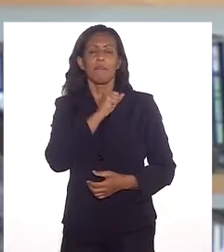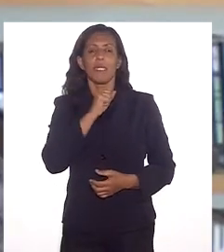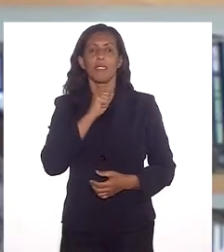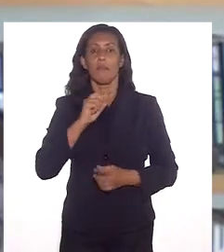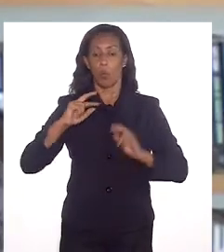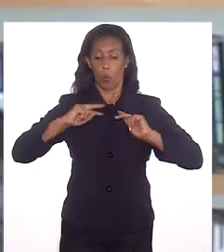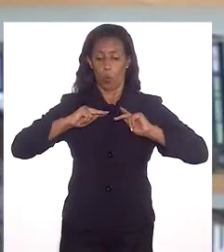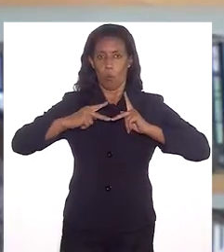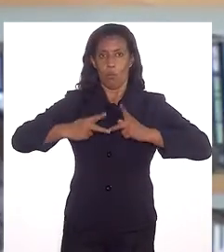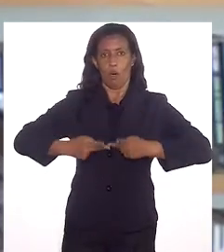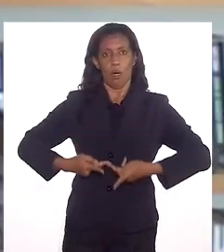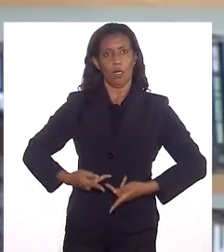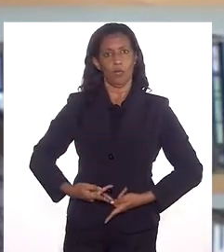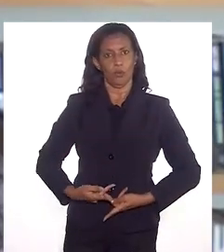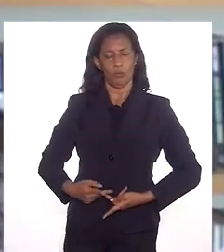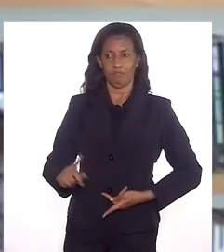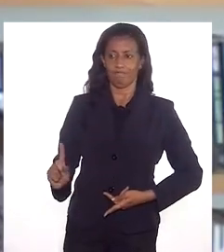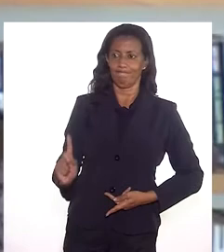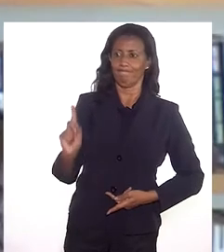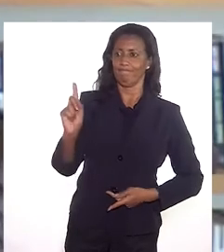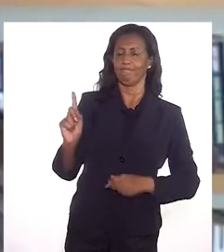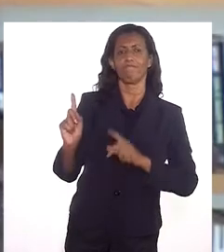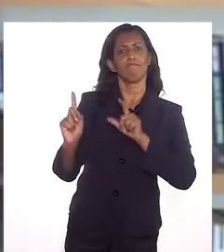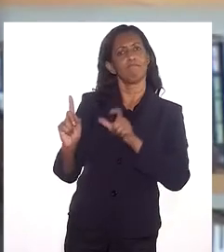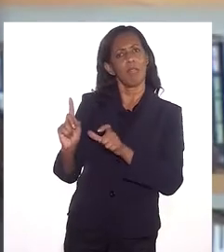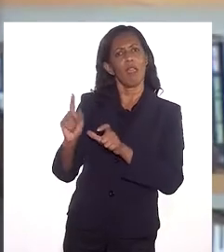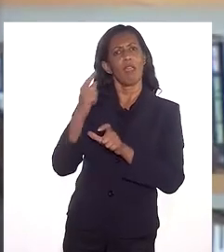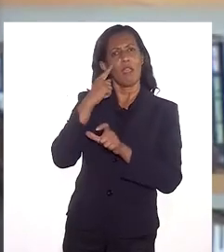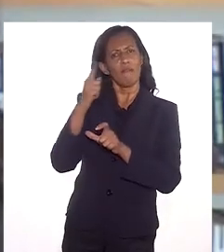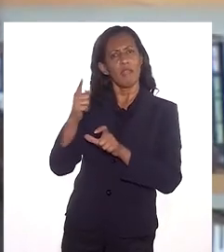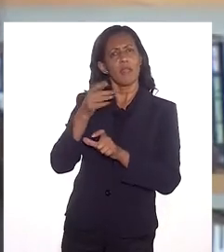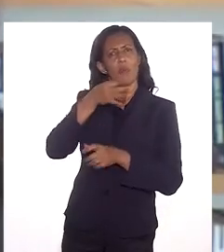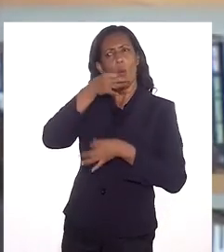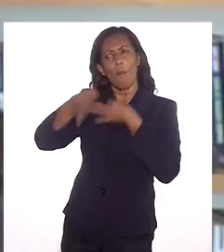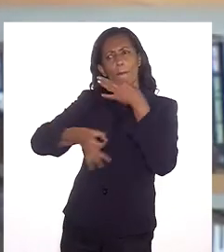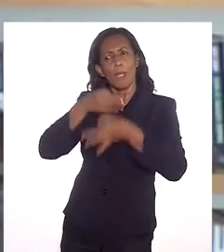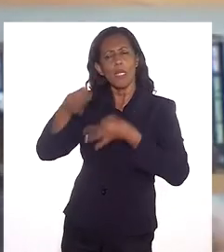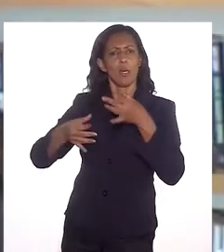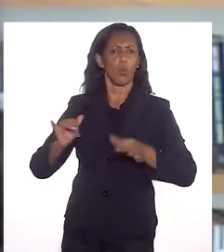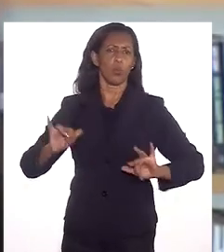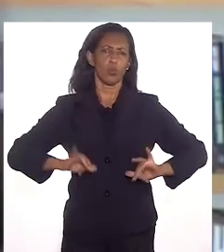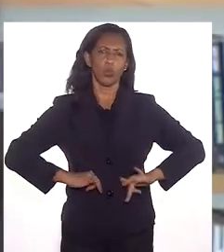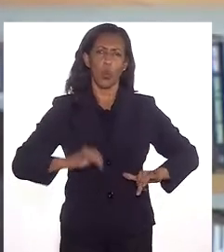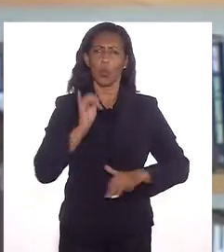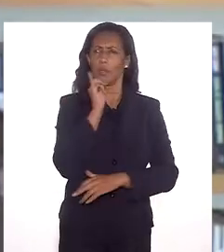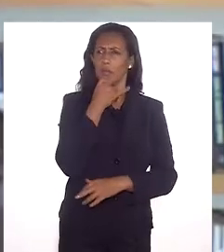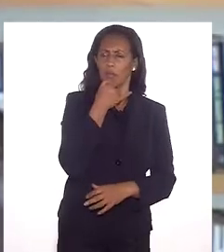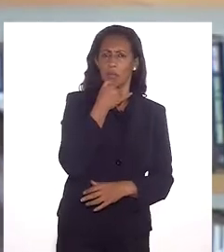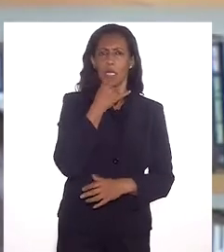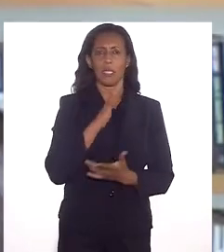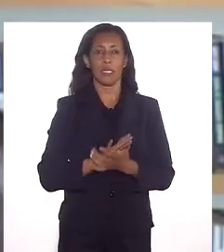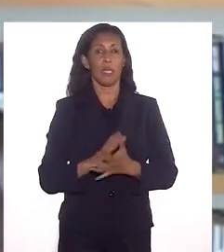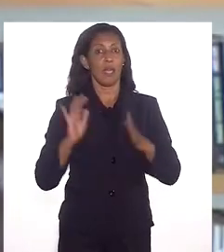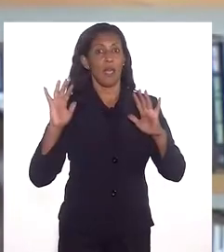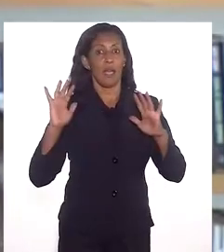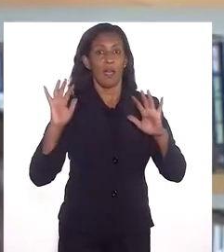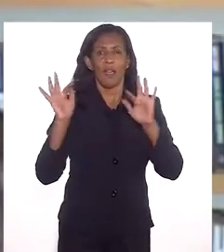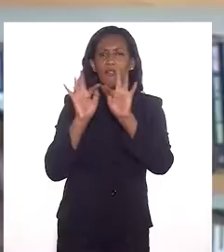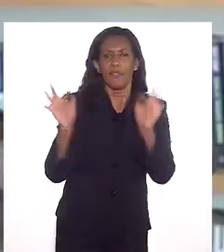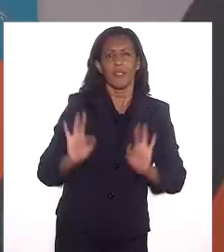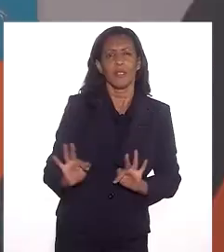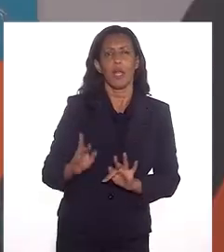perceber humano é se perceber também precário, contraditório, cheio de dores e tristezas. A